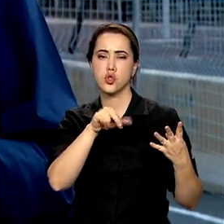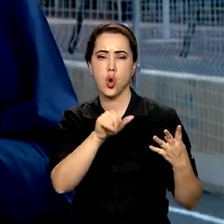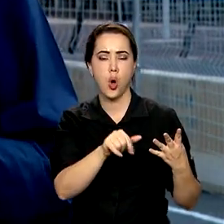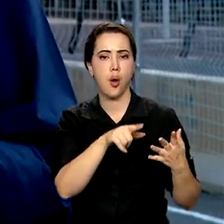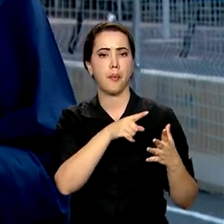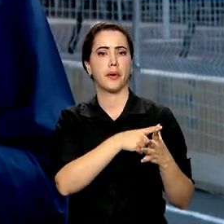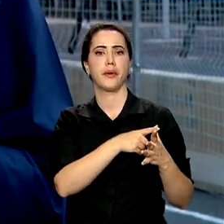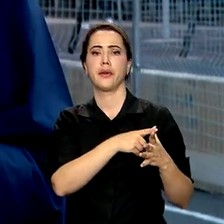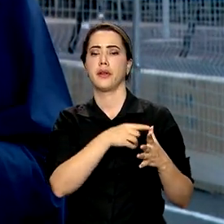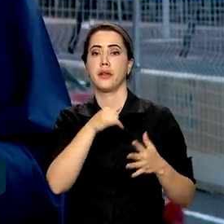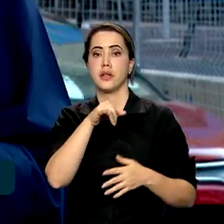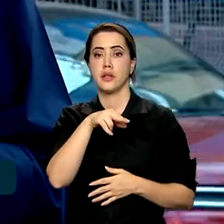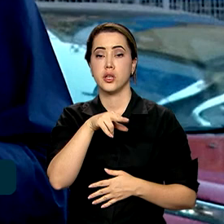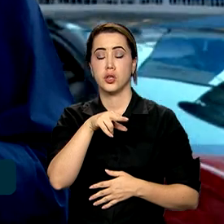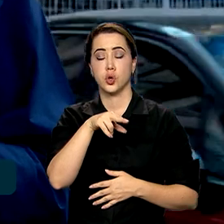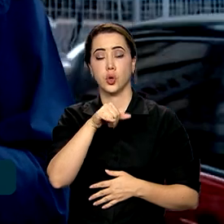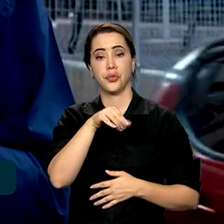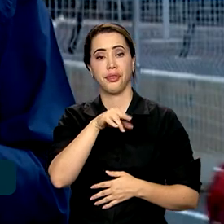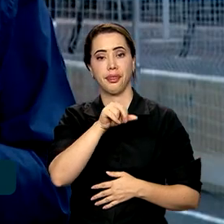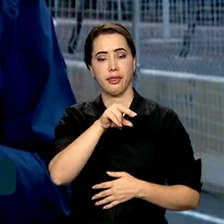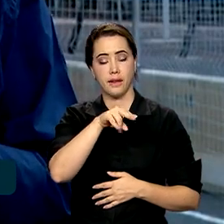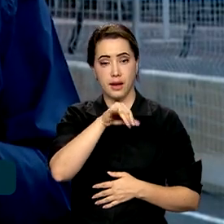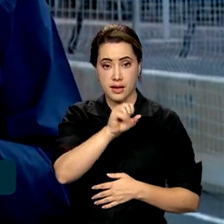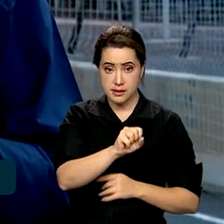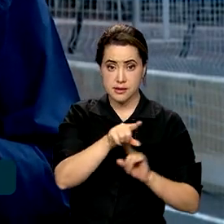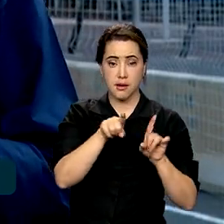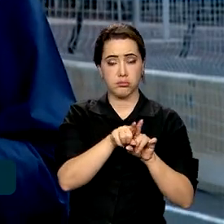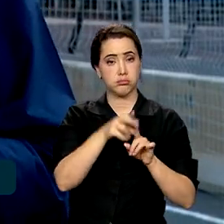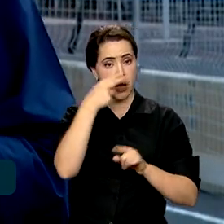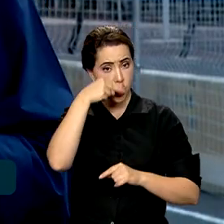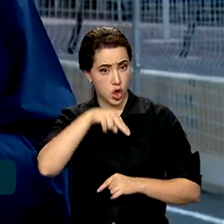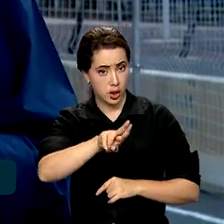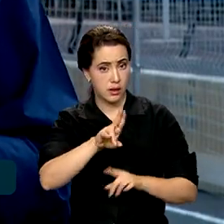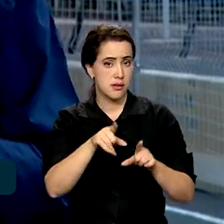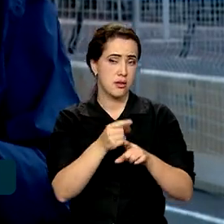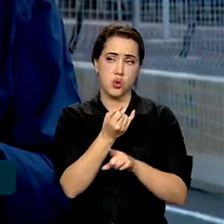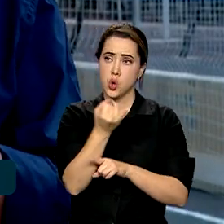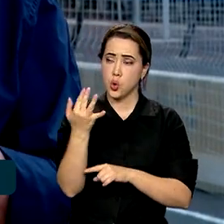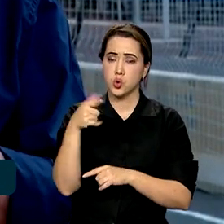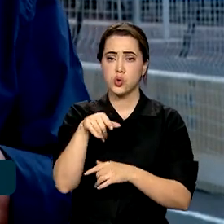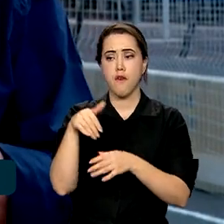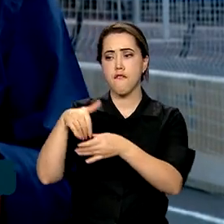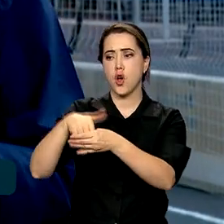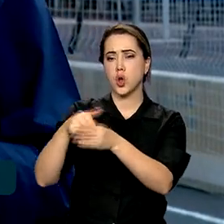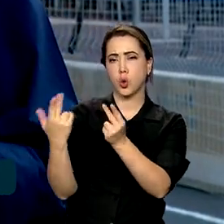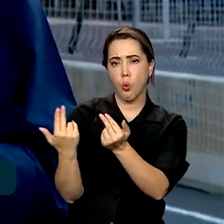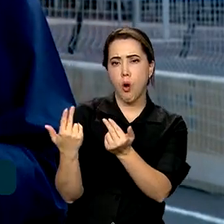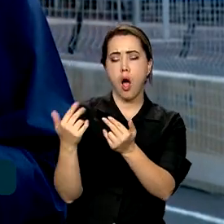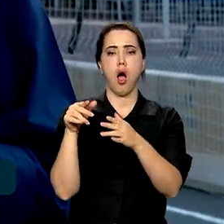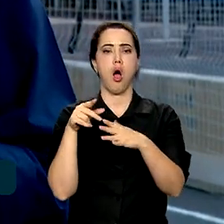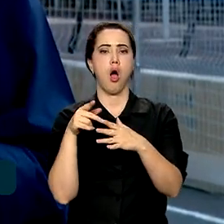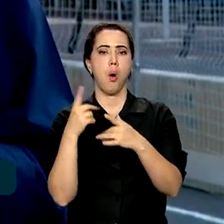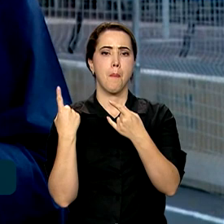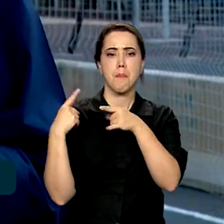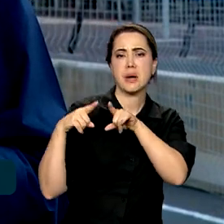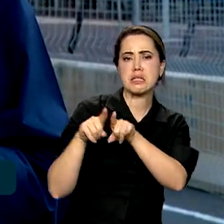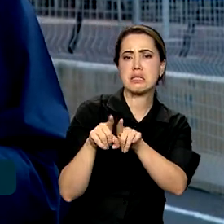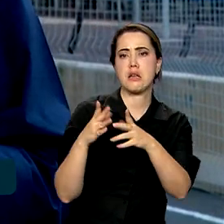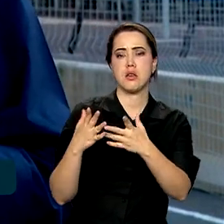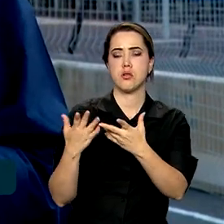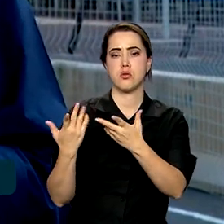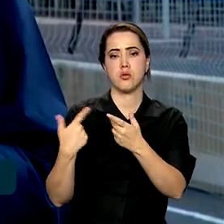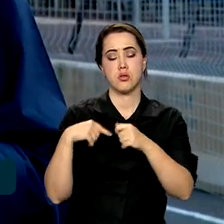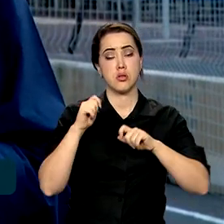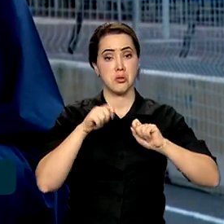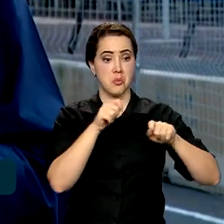alguns deles. Mas eles seriam iguais, com direito a voto, a mesma coisa? Seriam parceiros? Existe um modelo, uma ideia que se